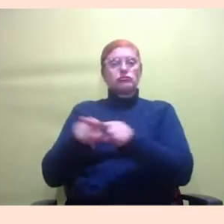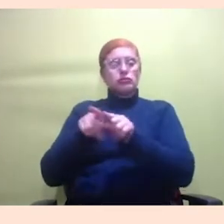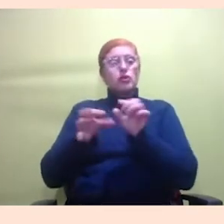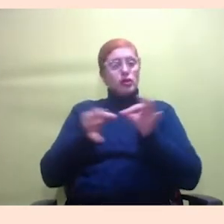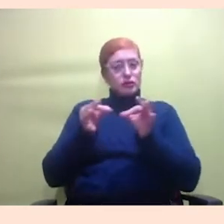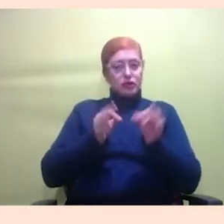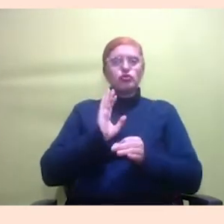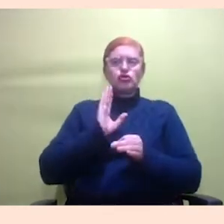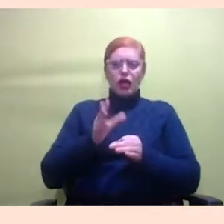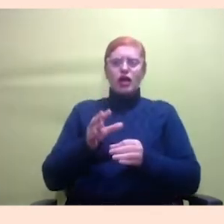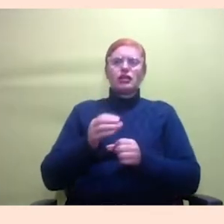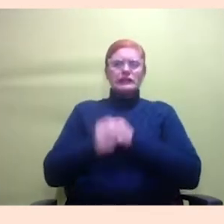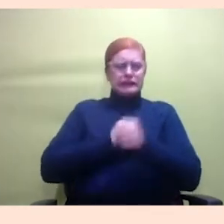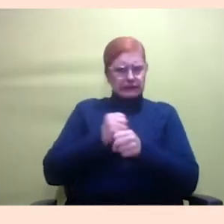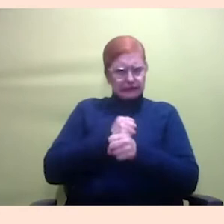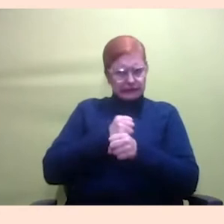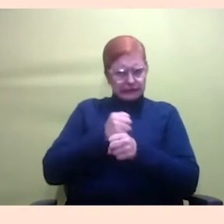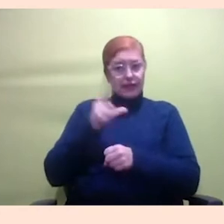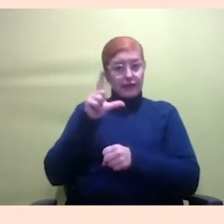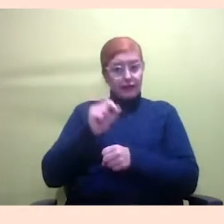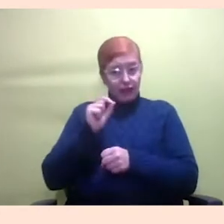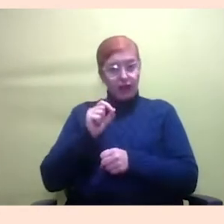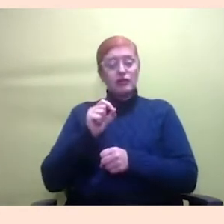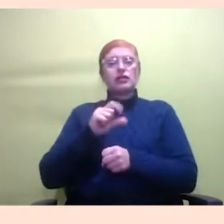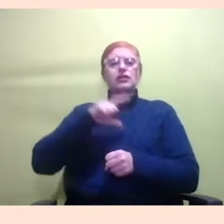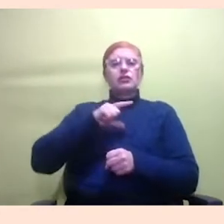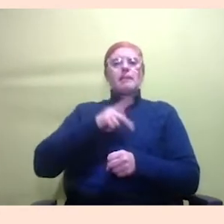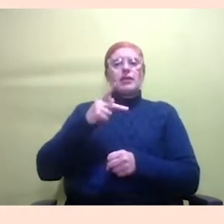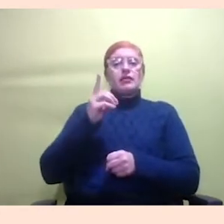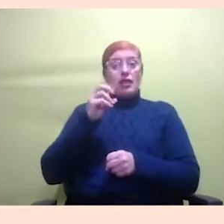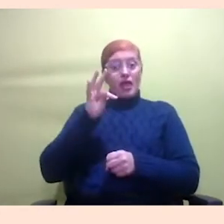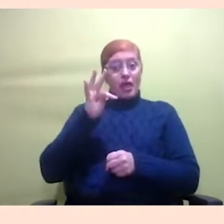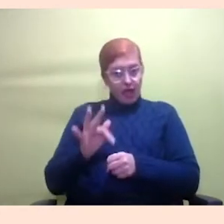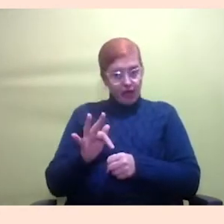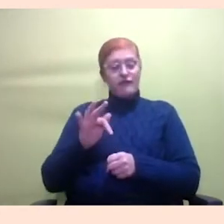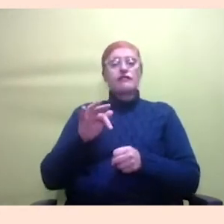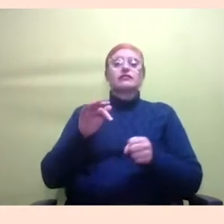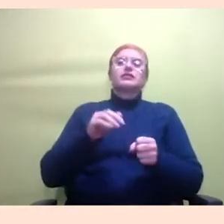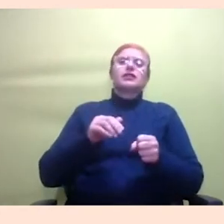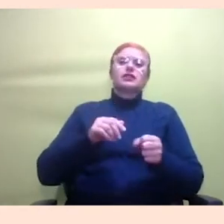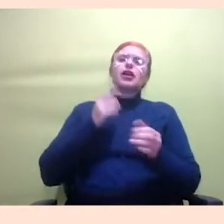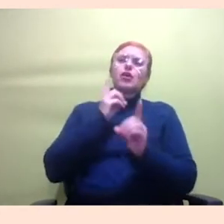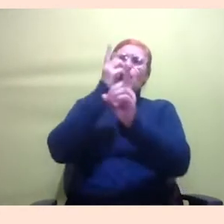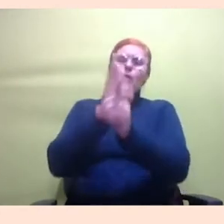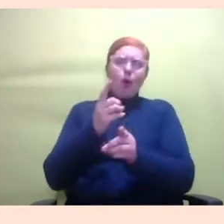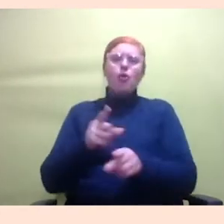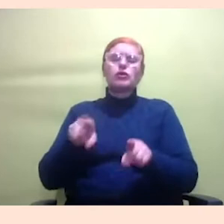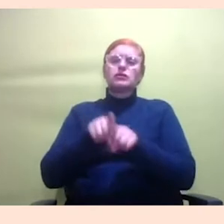que a gente tem organizado esse acervo de PDF que a gente encontra, PDF que a gente mesmo escaneia.